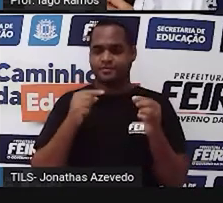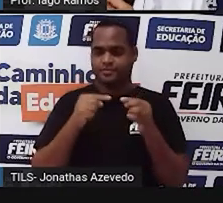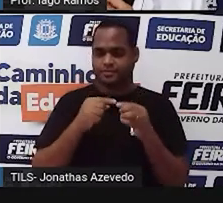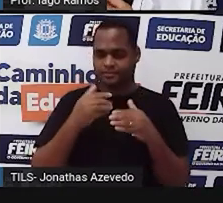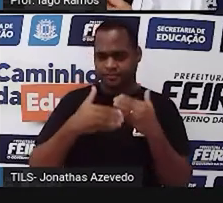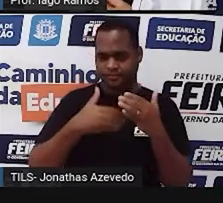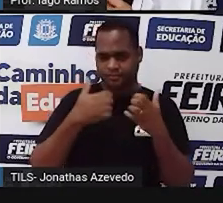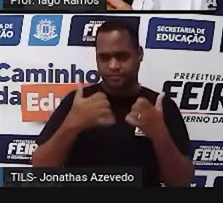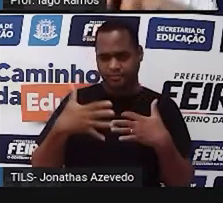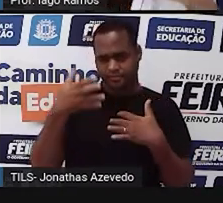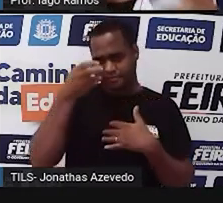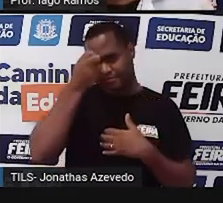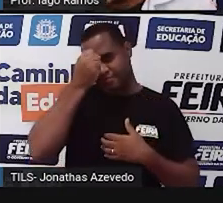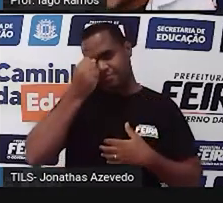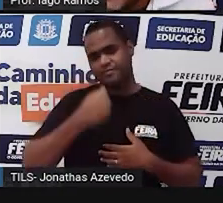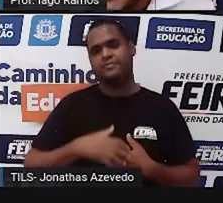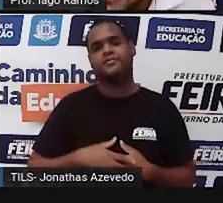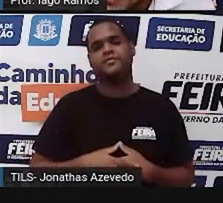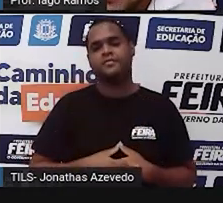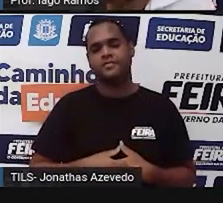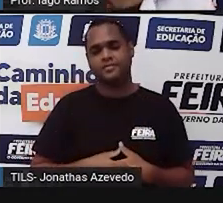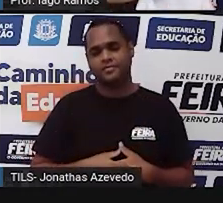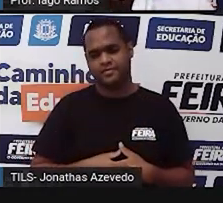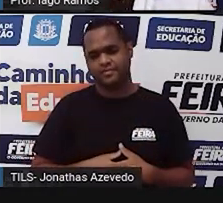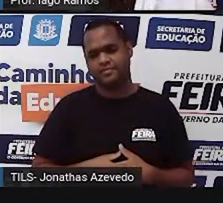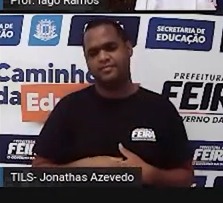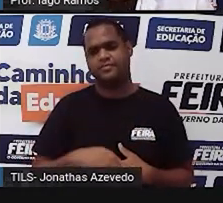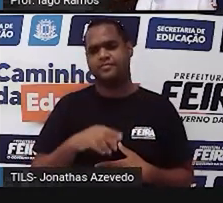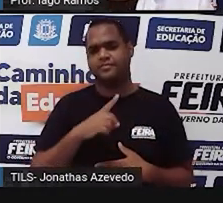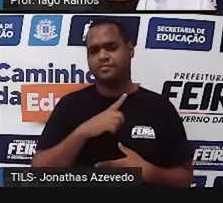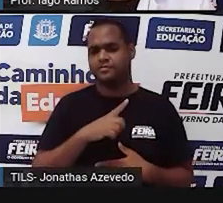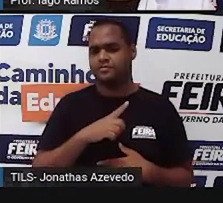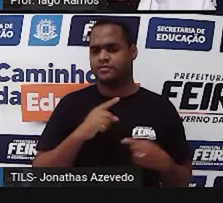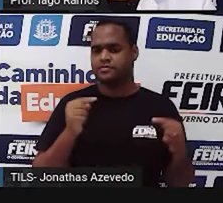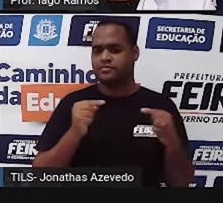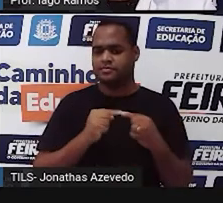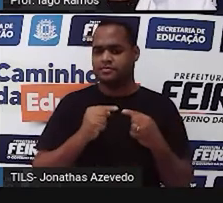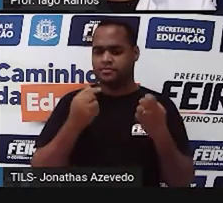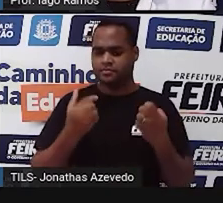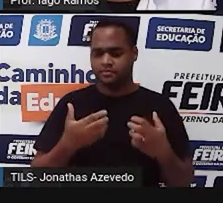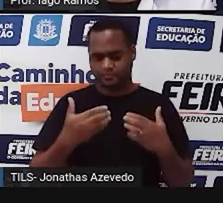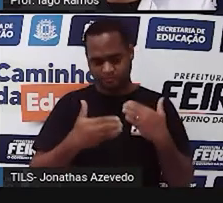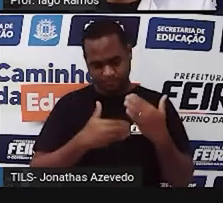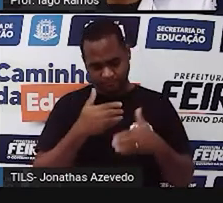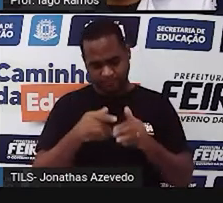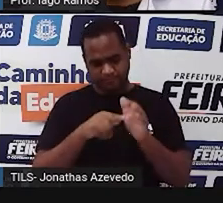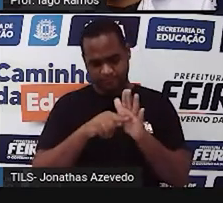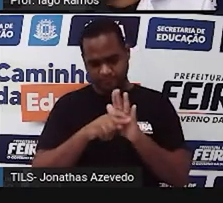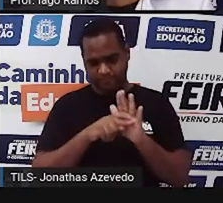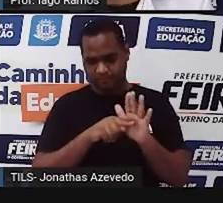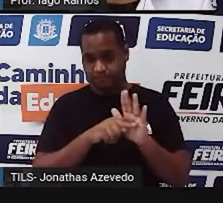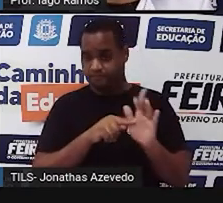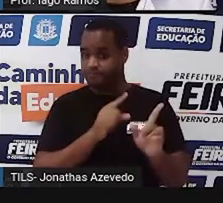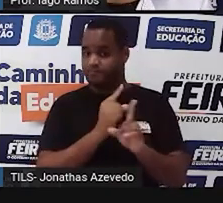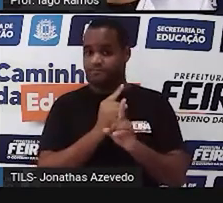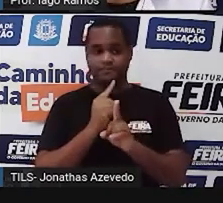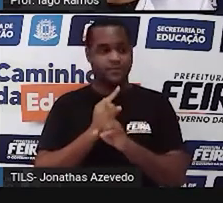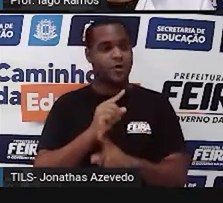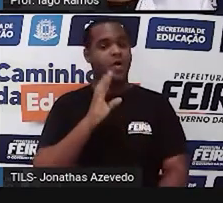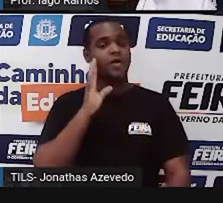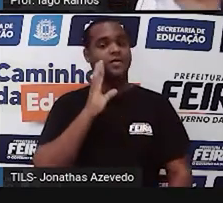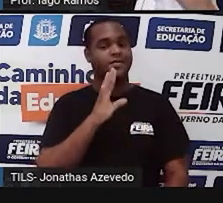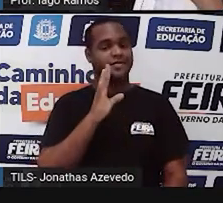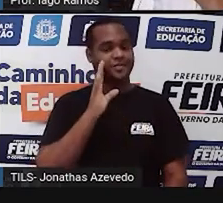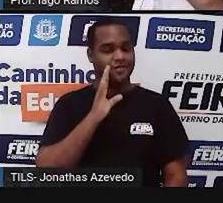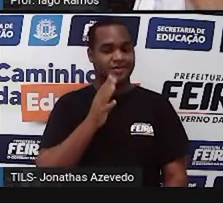aprendizagem. Certo? E essa trilha de aprendizagem é uma trilha de investigação. Olha só que coisa.